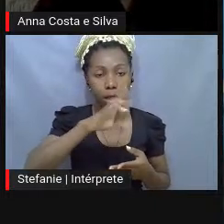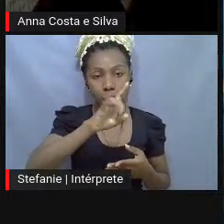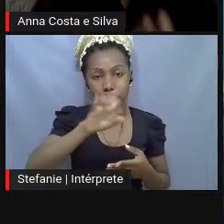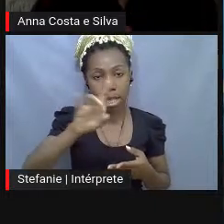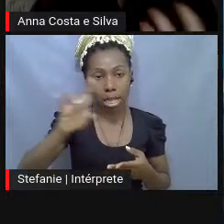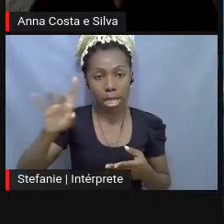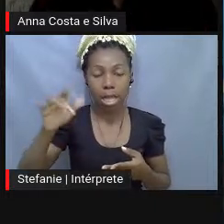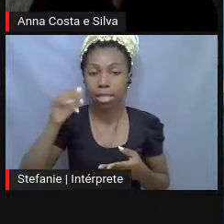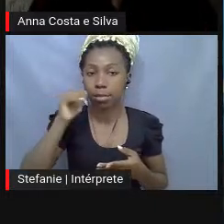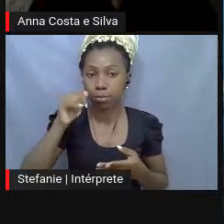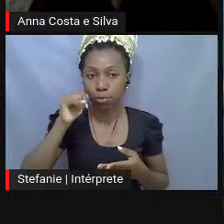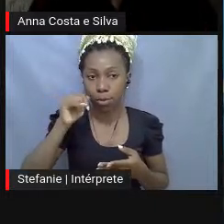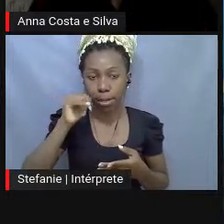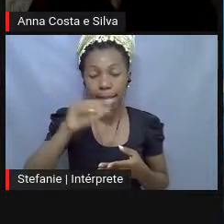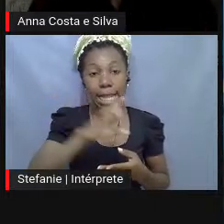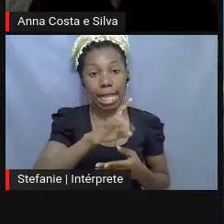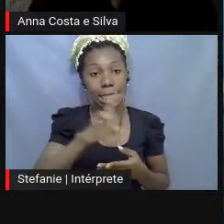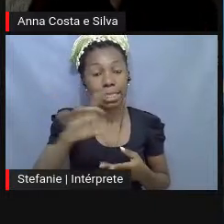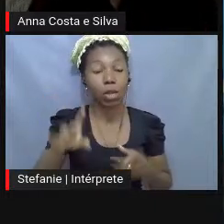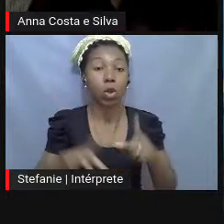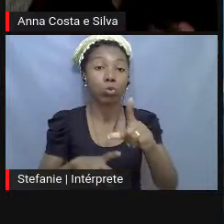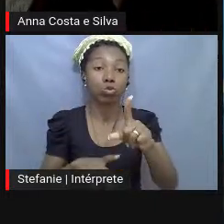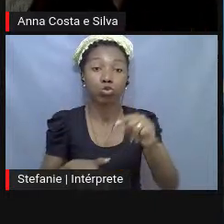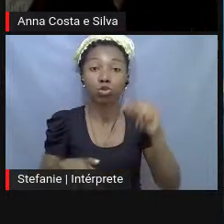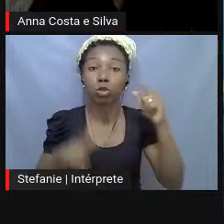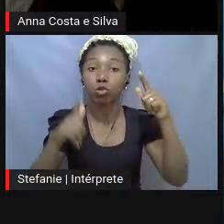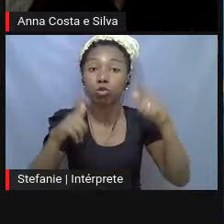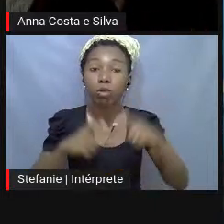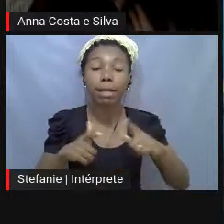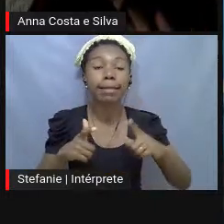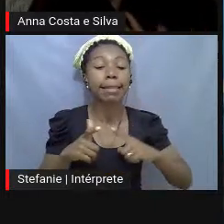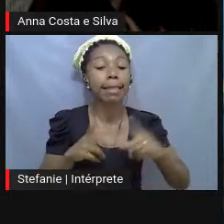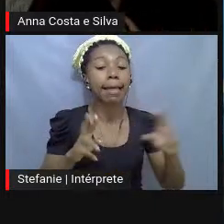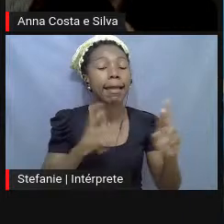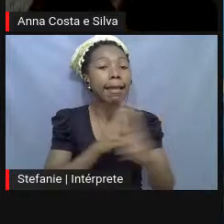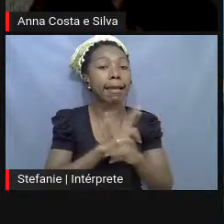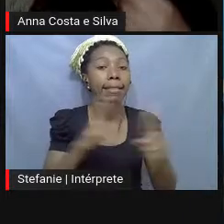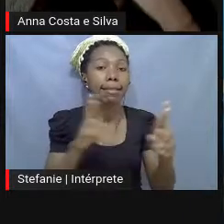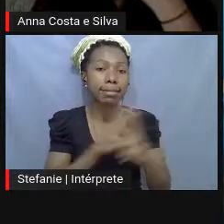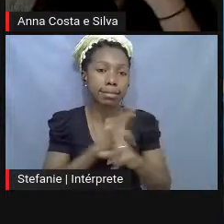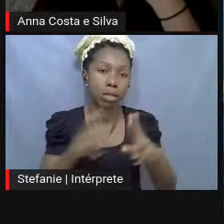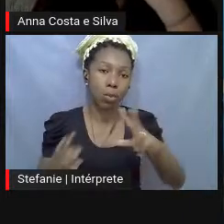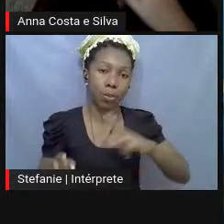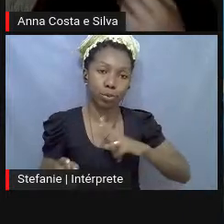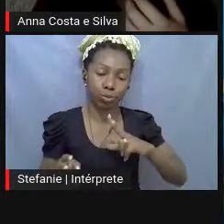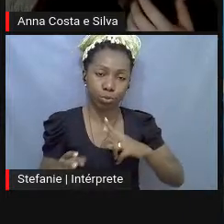cada uma escolheu um lugar que tivesse uma relação consigo mesma.